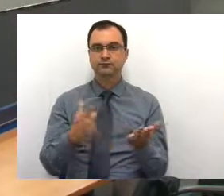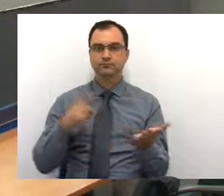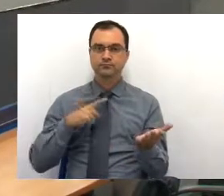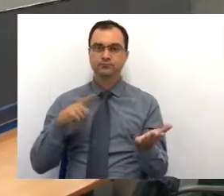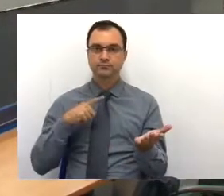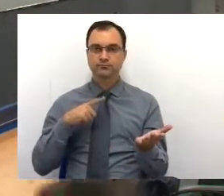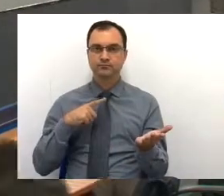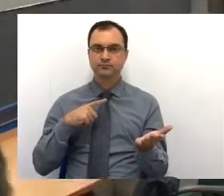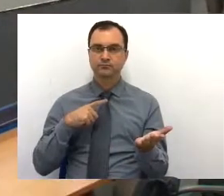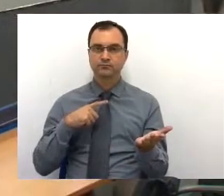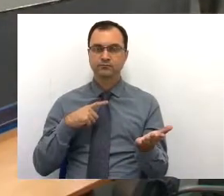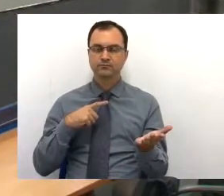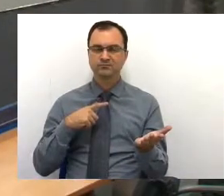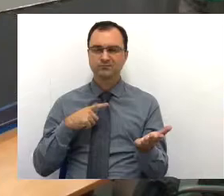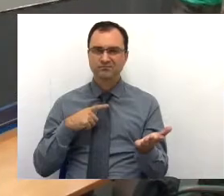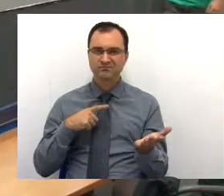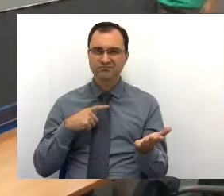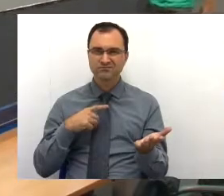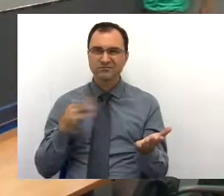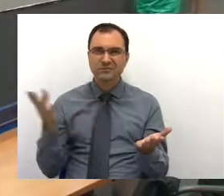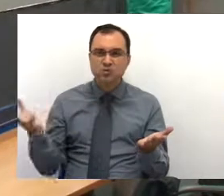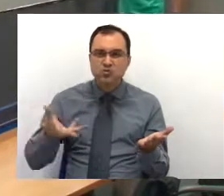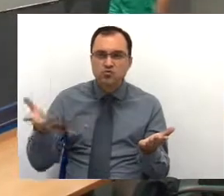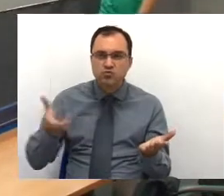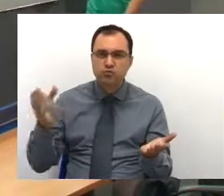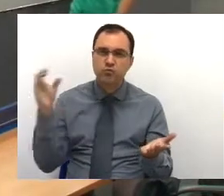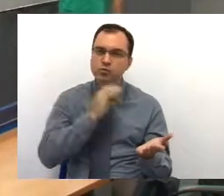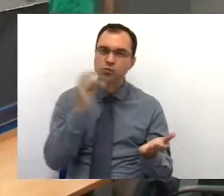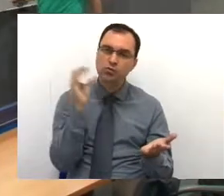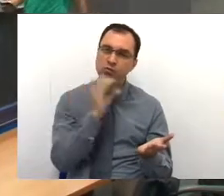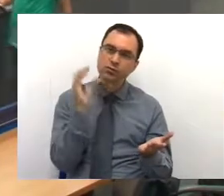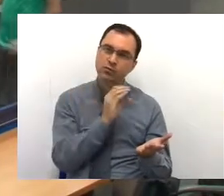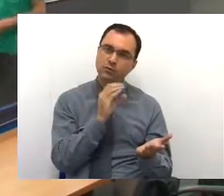que possam urgentemente